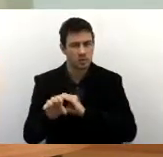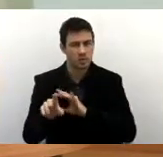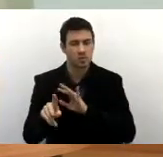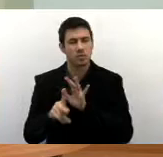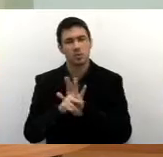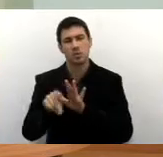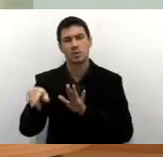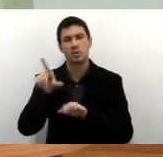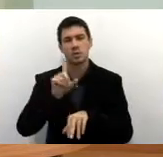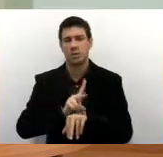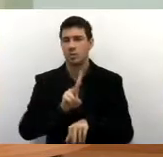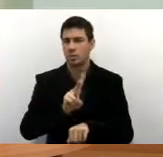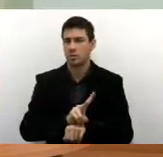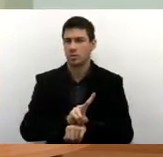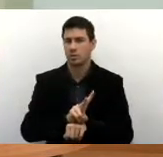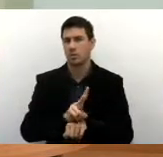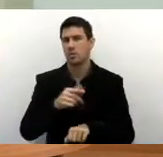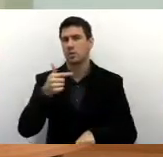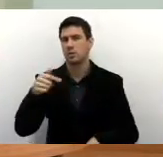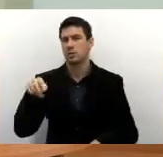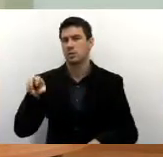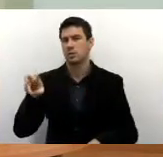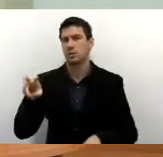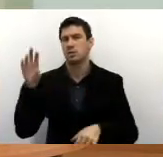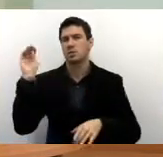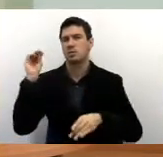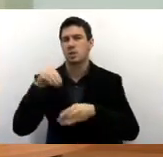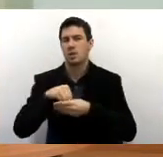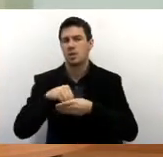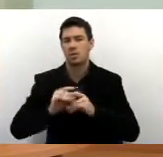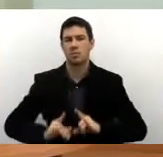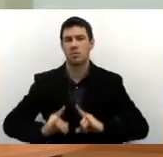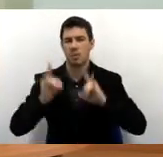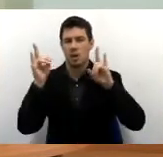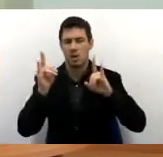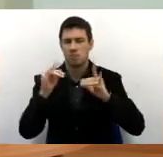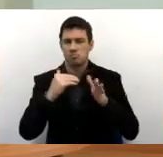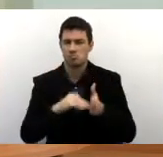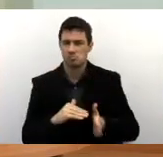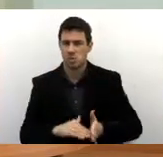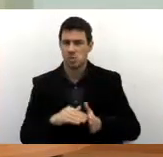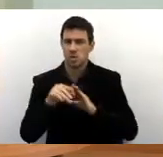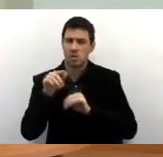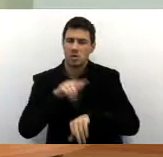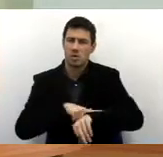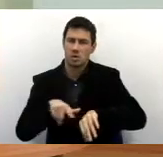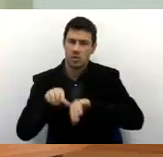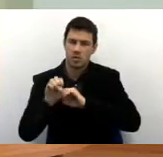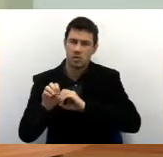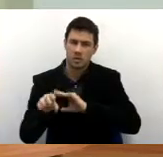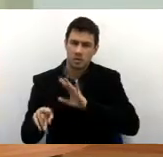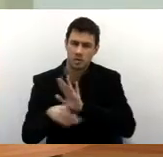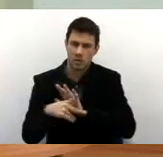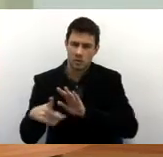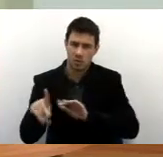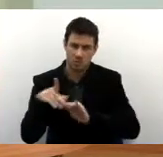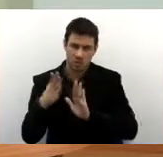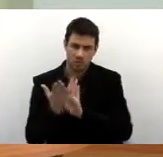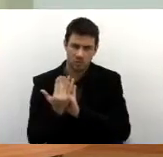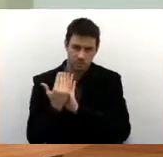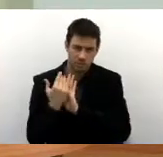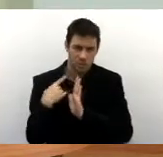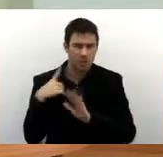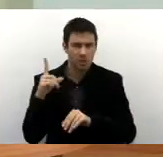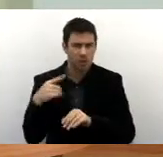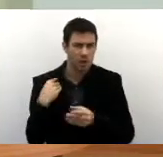estão, 75 estão lotados no prédio da Secretaria de Educação. E nós solicitamos as informações, porque é um meio